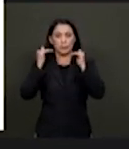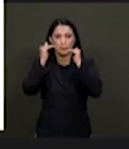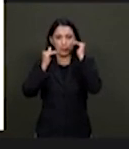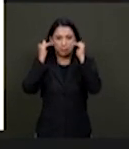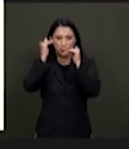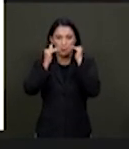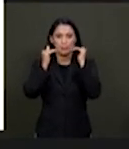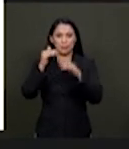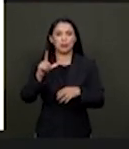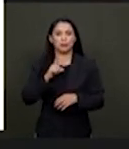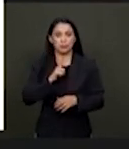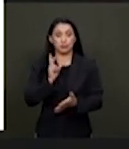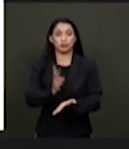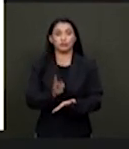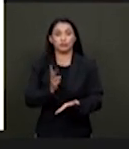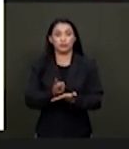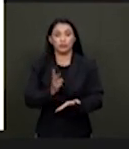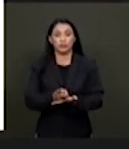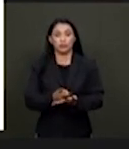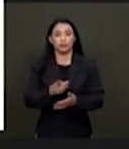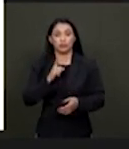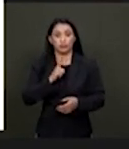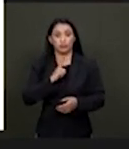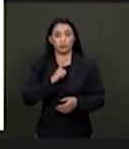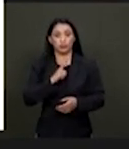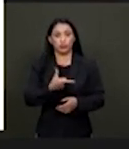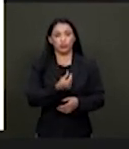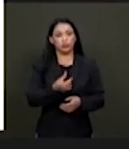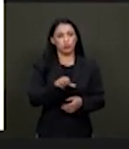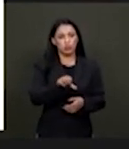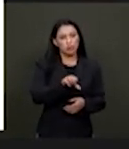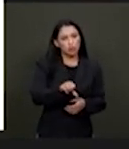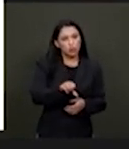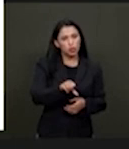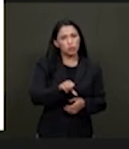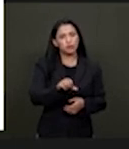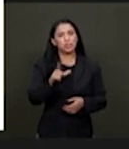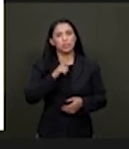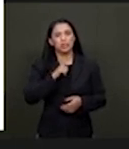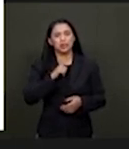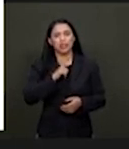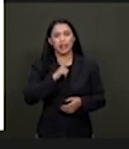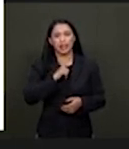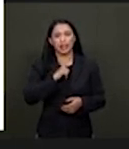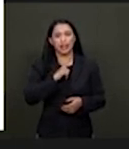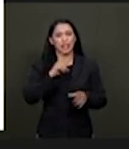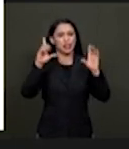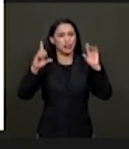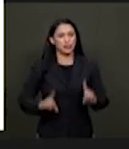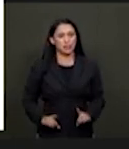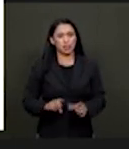a atenção ainda aqui. Nas sinópses de 2019, nós vemos todos os tipos de deficiência hoje